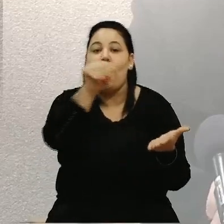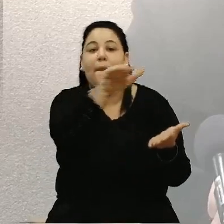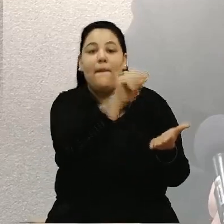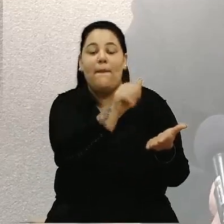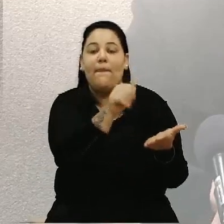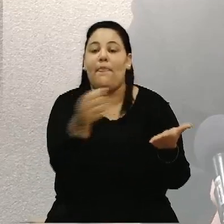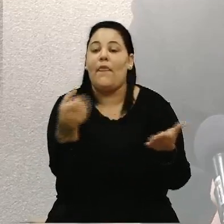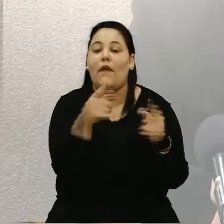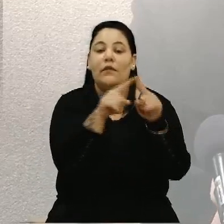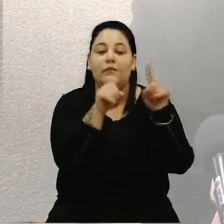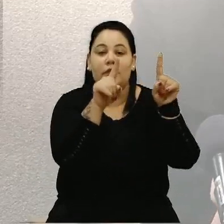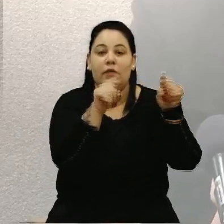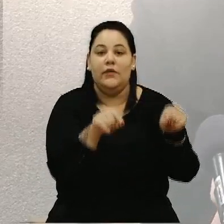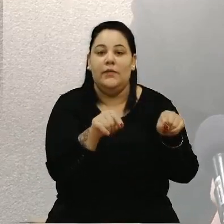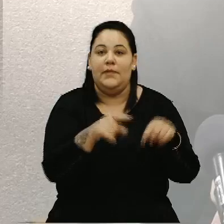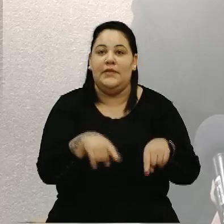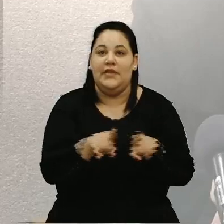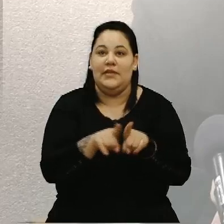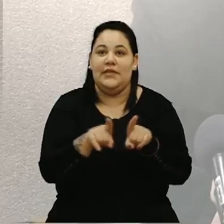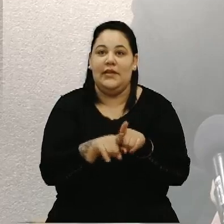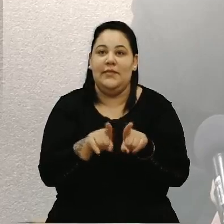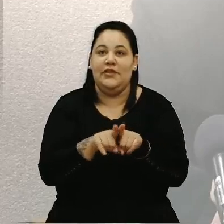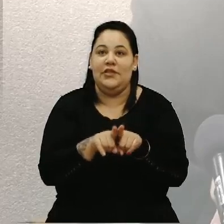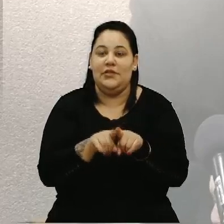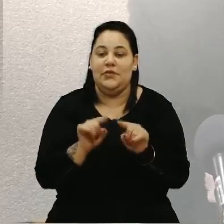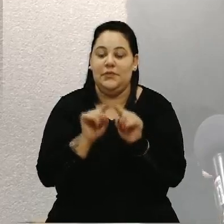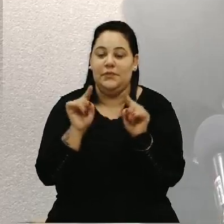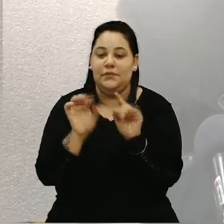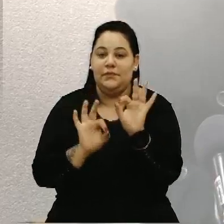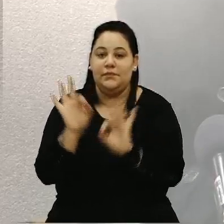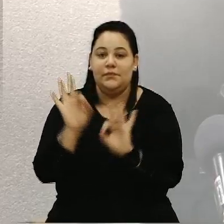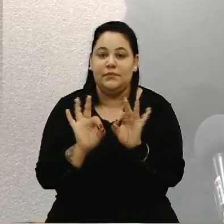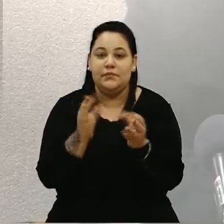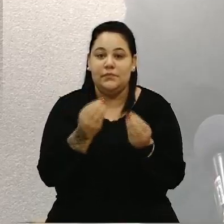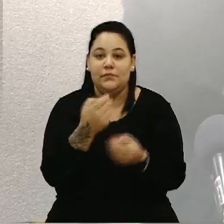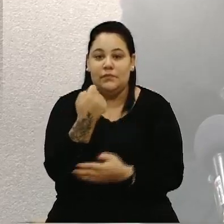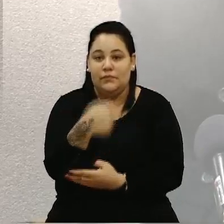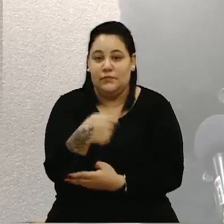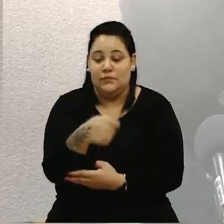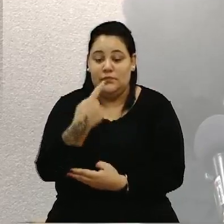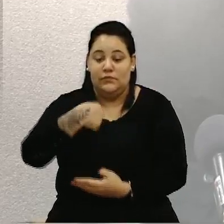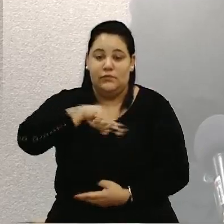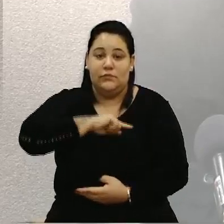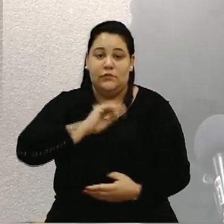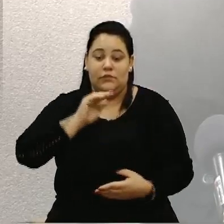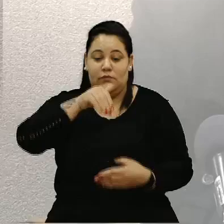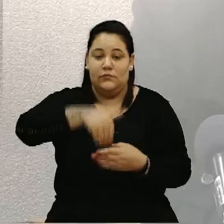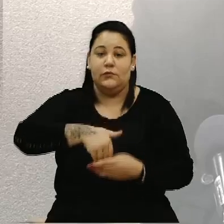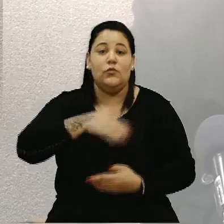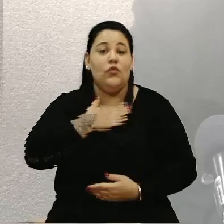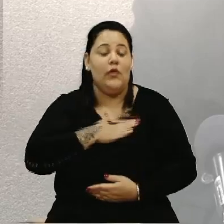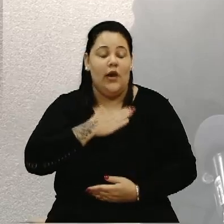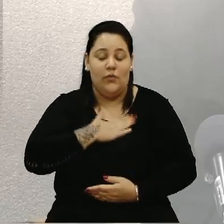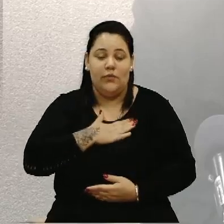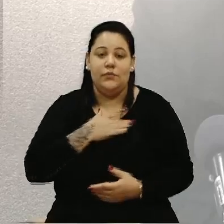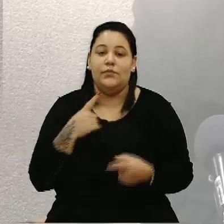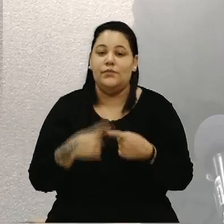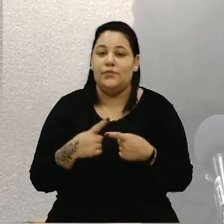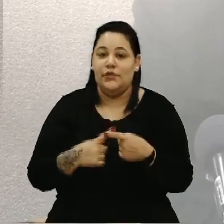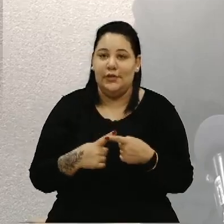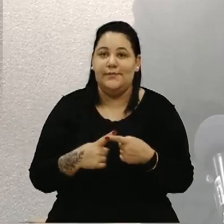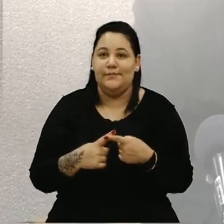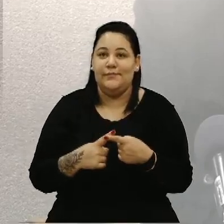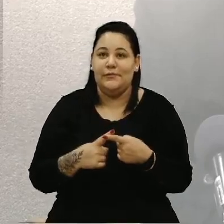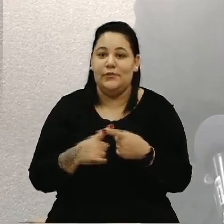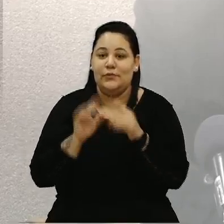para compor. Mas, sem dúvida, é um projeto muito necessário, que a gente vota aqui com muita tranquilidade, porque, de fato, são questões